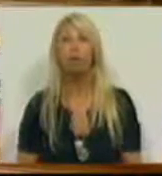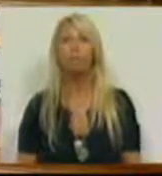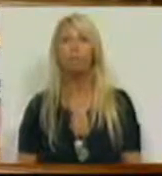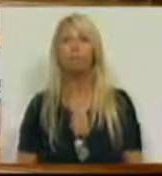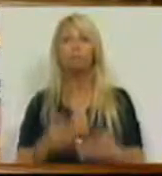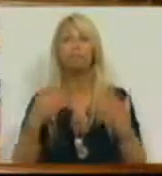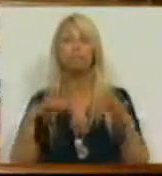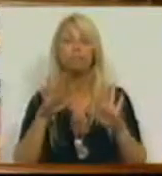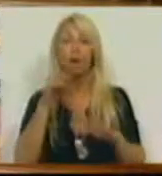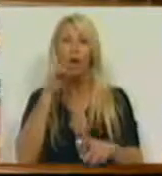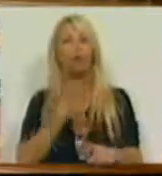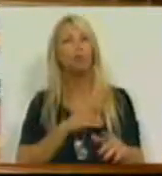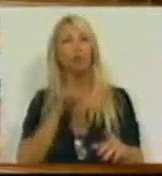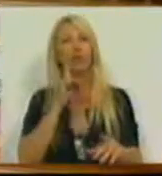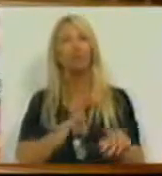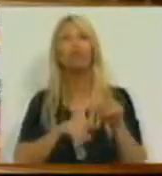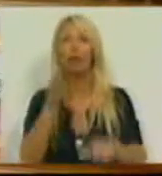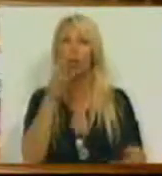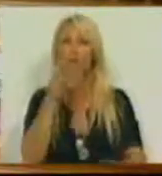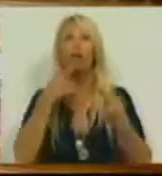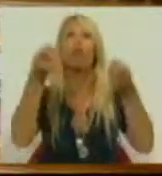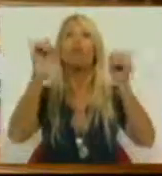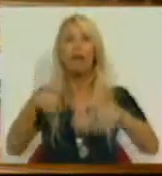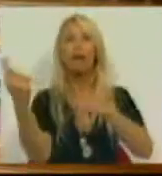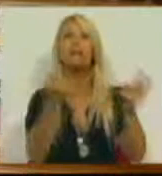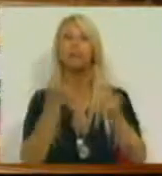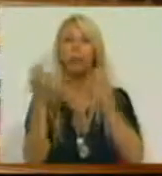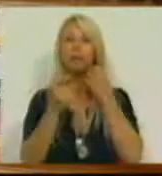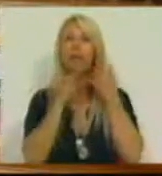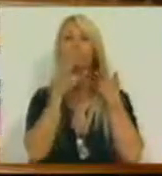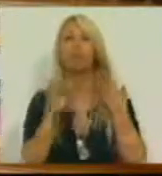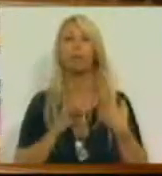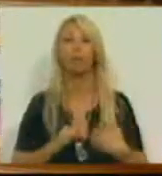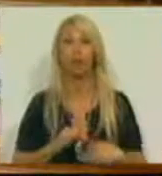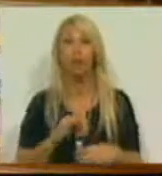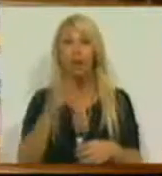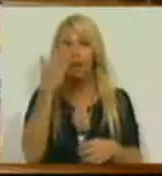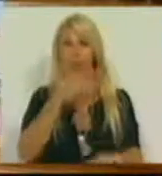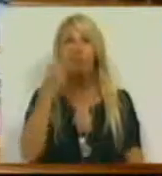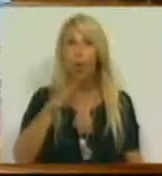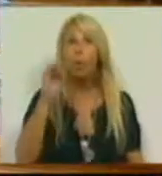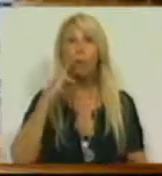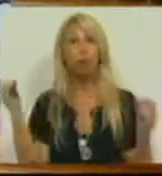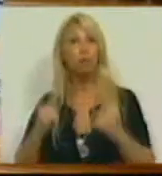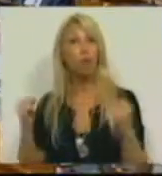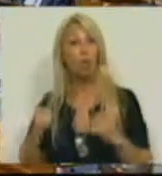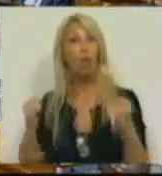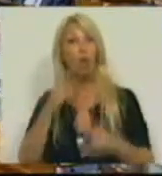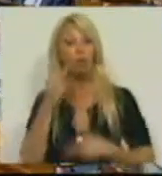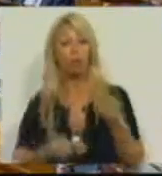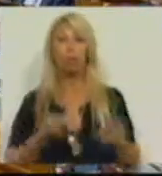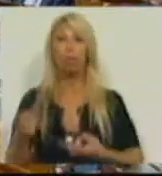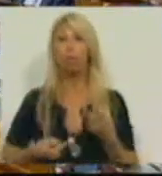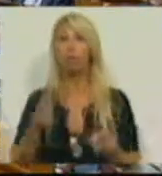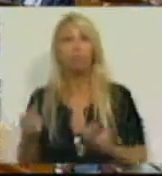Mas ó Sra. Deputada, voltemos ao debate das famílias. E se o PS está de acordo com os diagnósticos